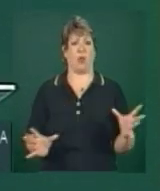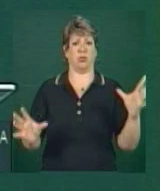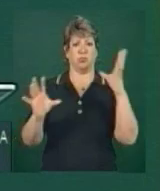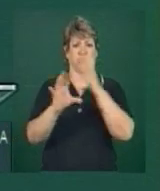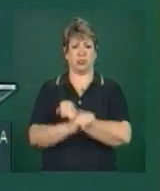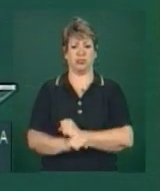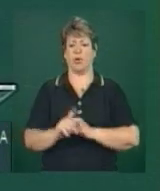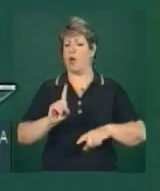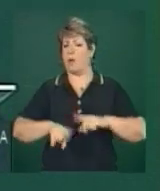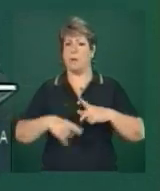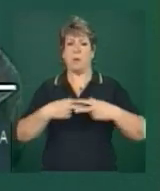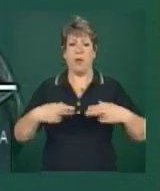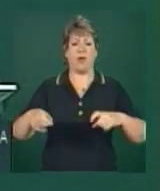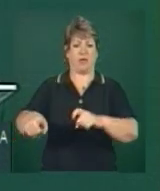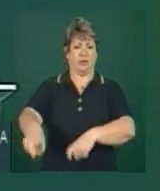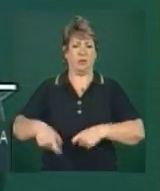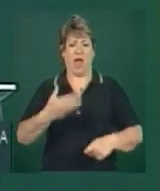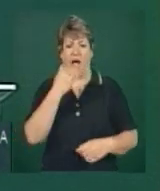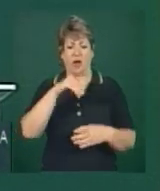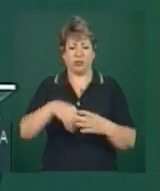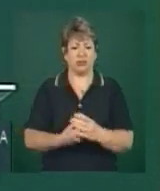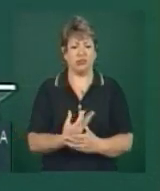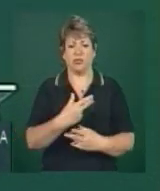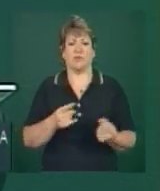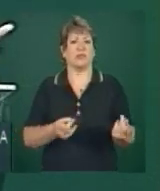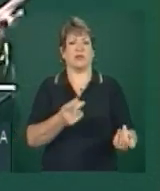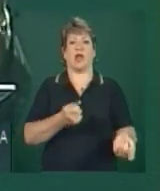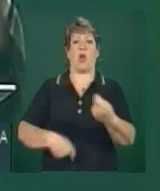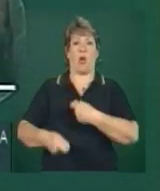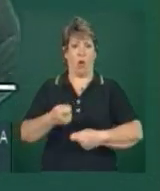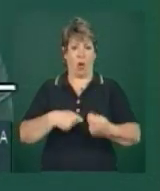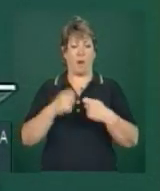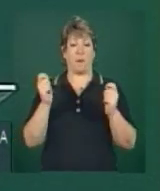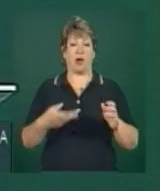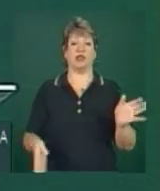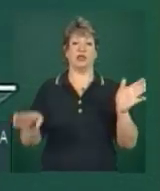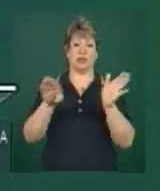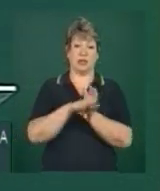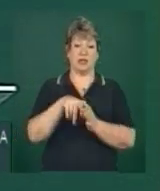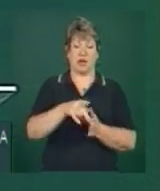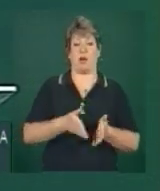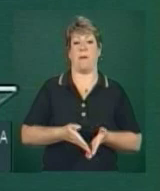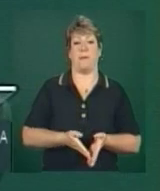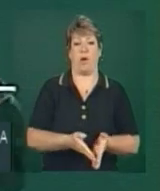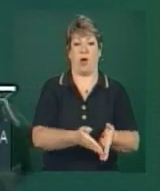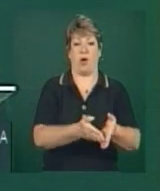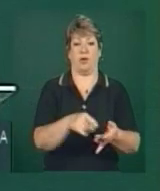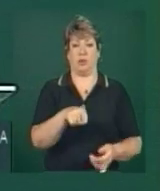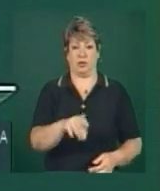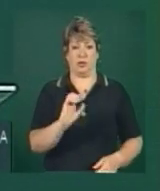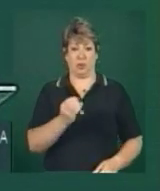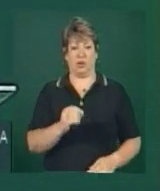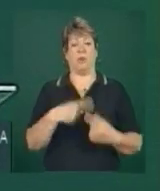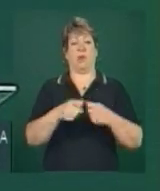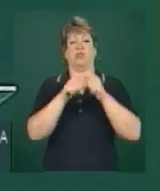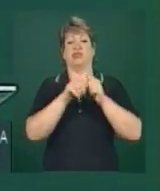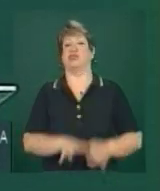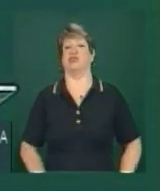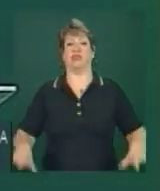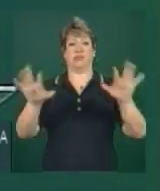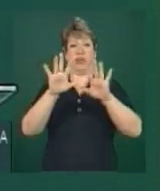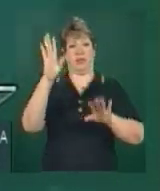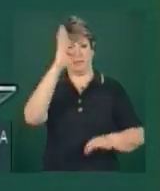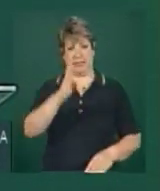de mercadorias possam chegar ao porto de Rio Grande e de lá sair para o resto do Brasil,